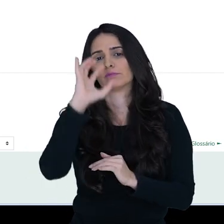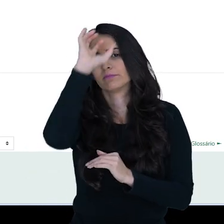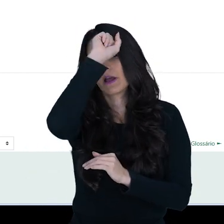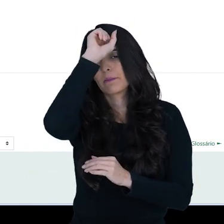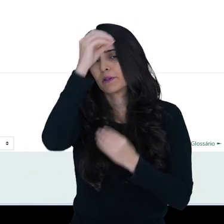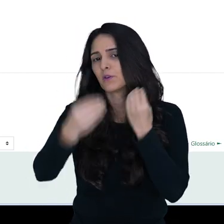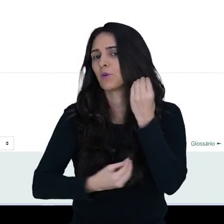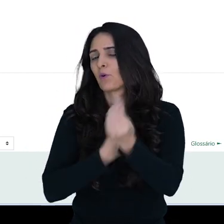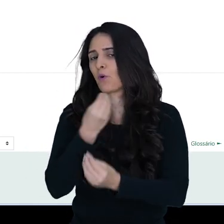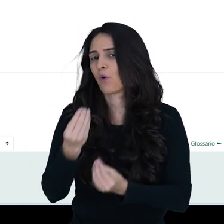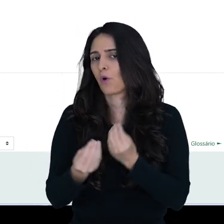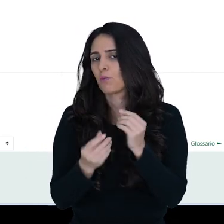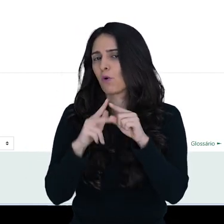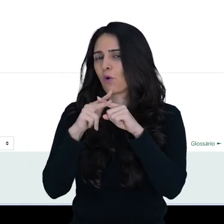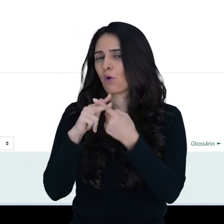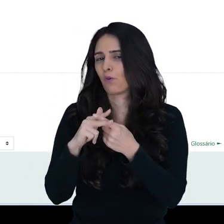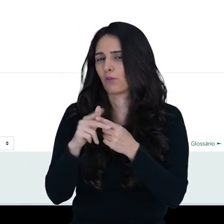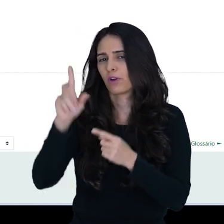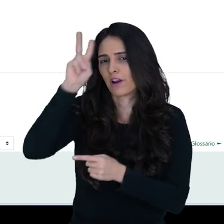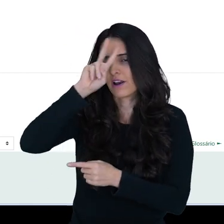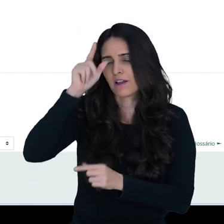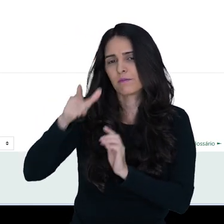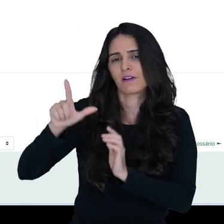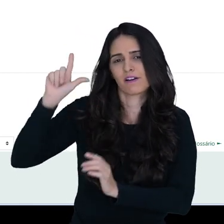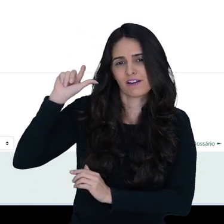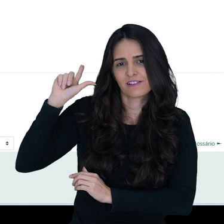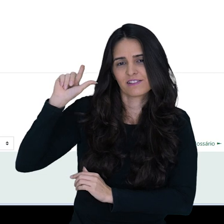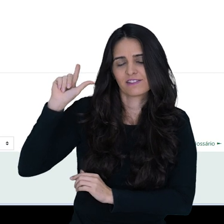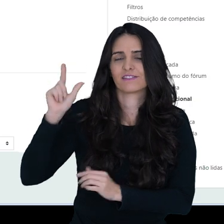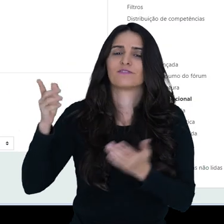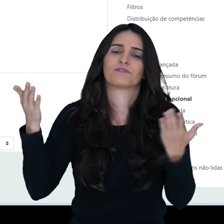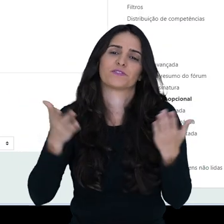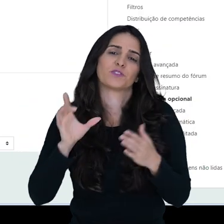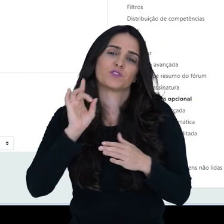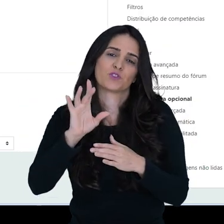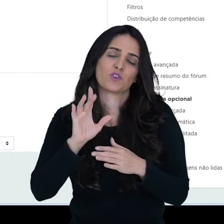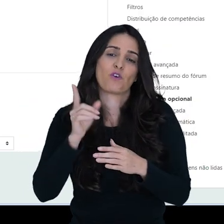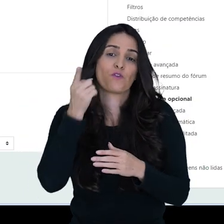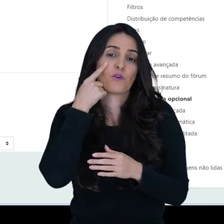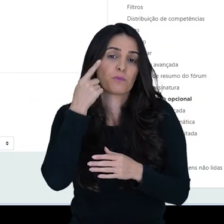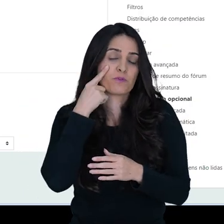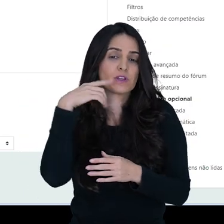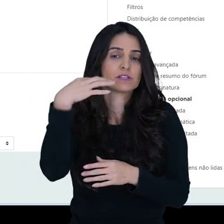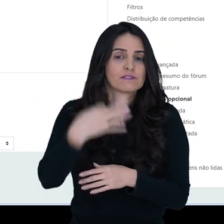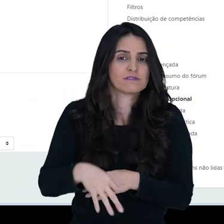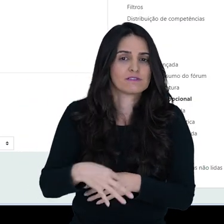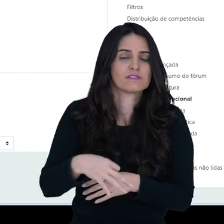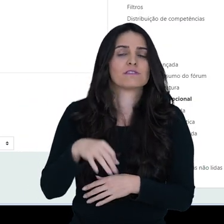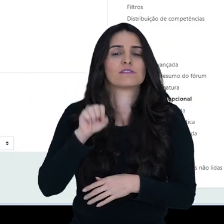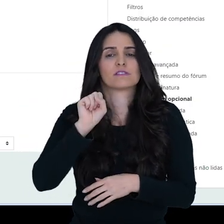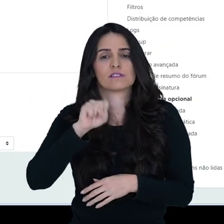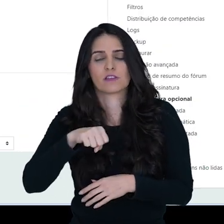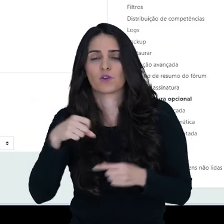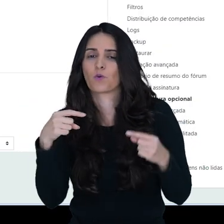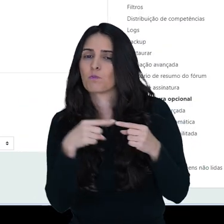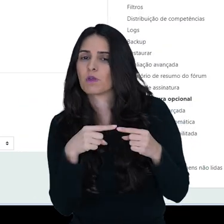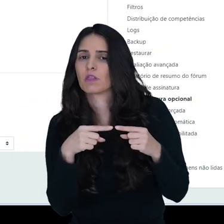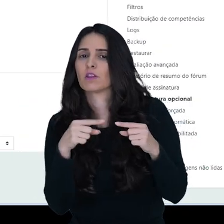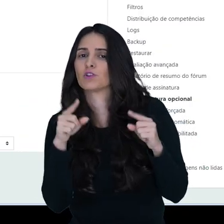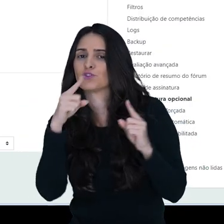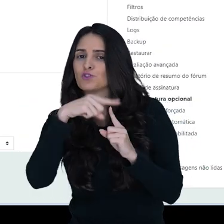configurar o fórum no tutorial anterior a esse. Vamos aqui só conferir se ele está, então, na